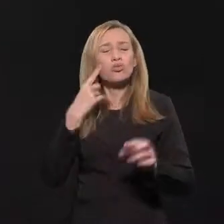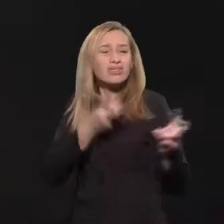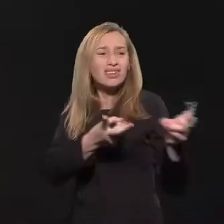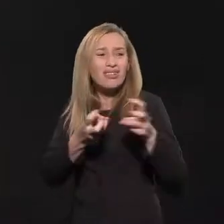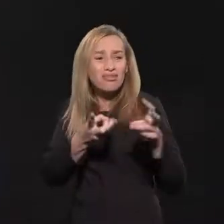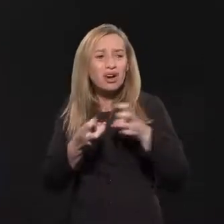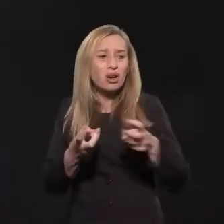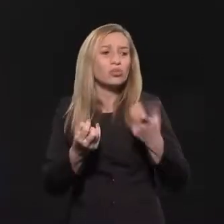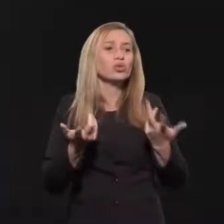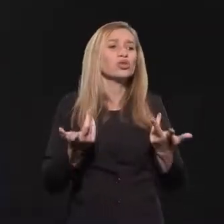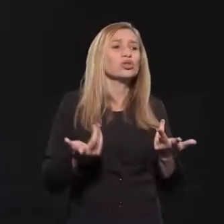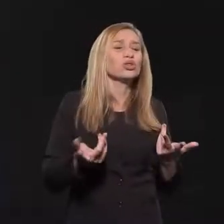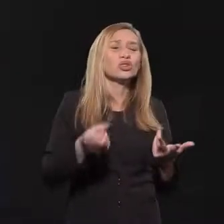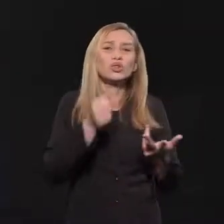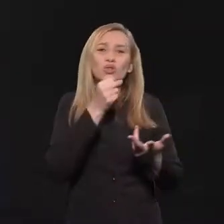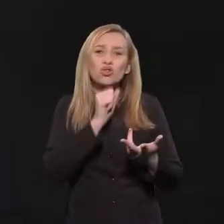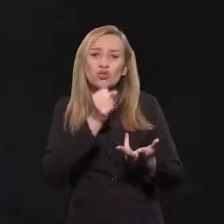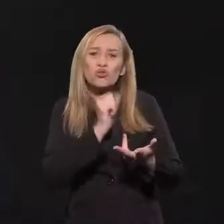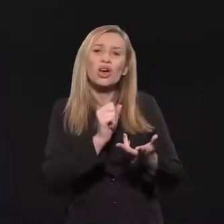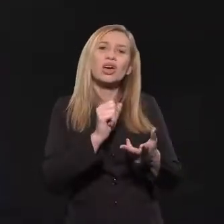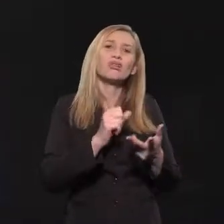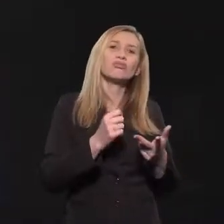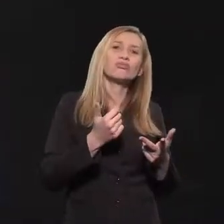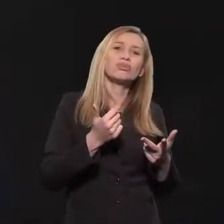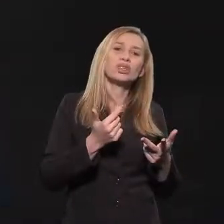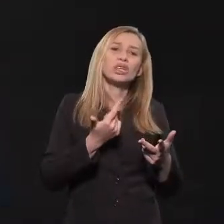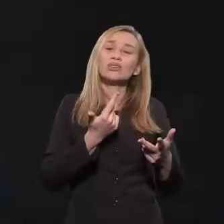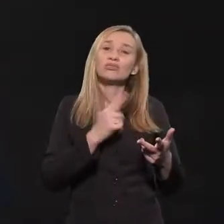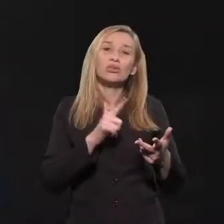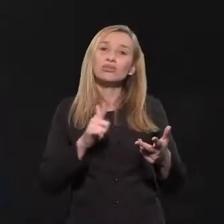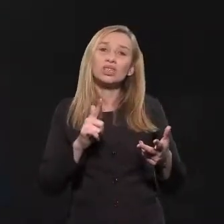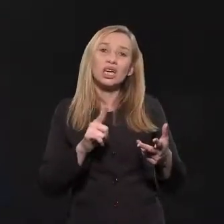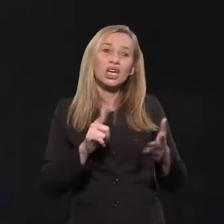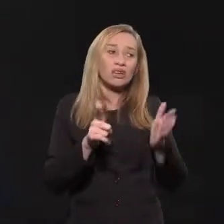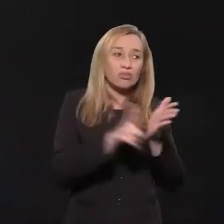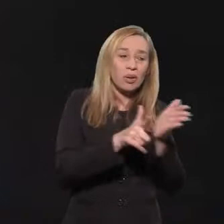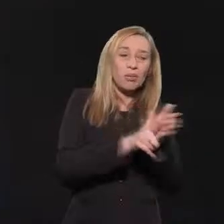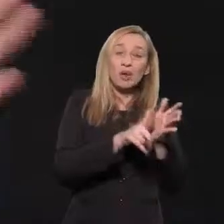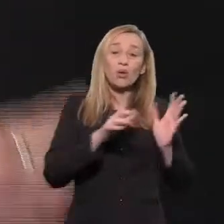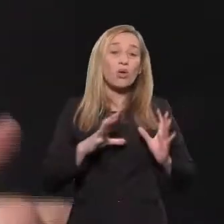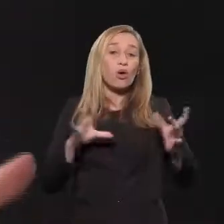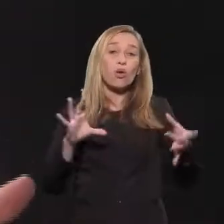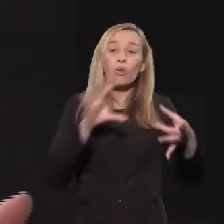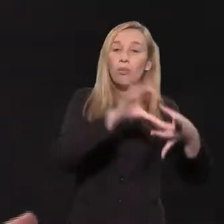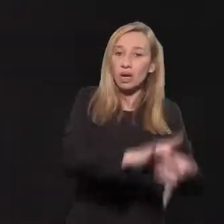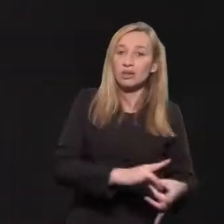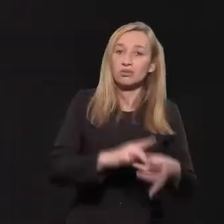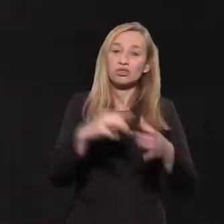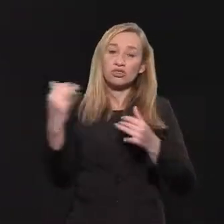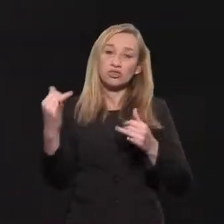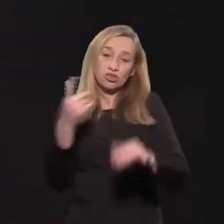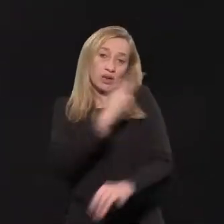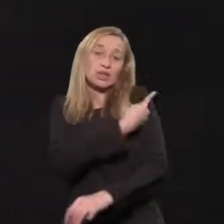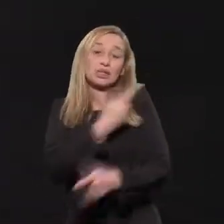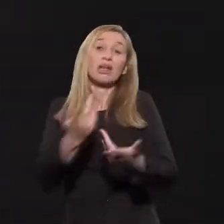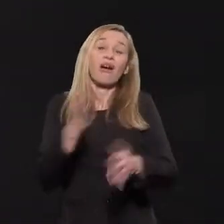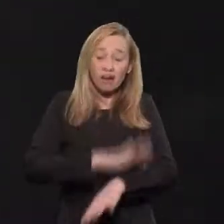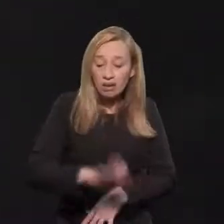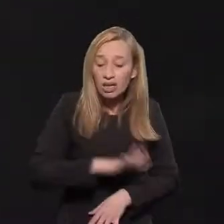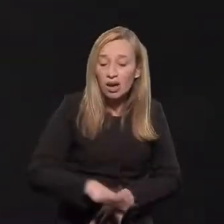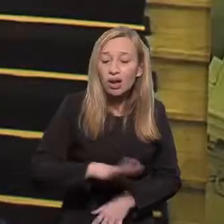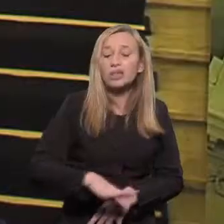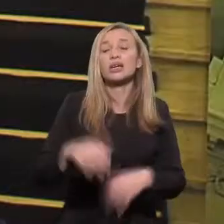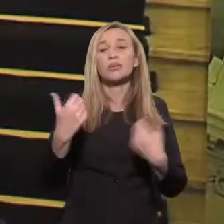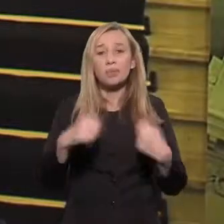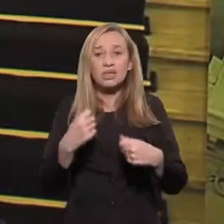observa que a população mais velha não tem o esquema vacinal completo realmente, né? Porque não era indicado anteriormente, né? A criança